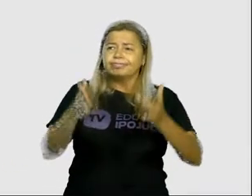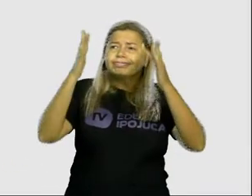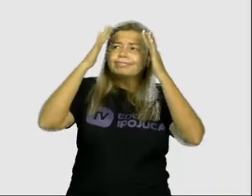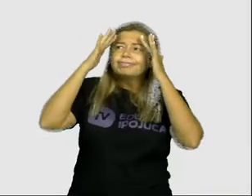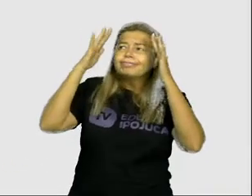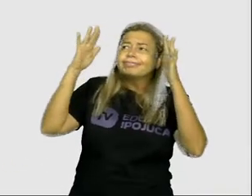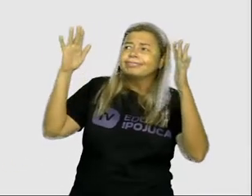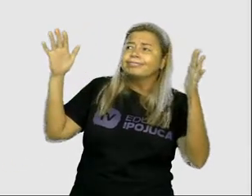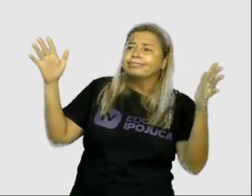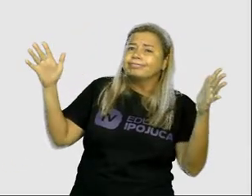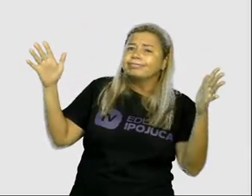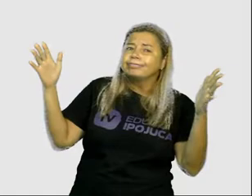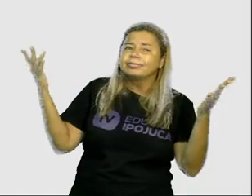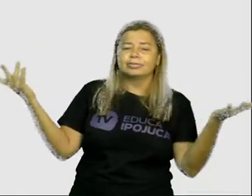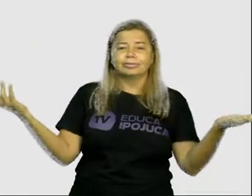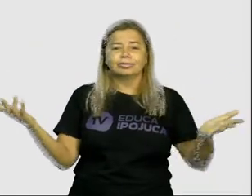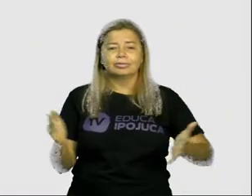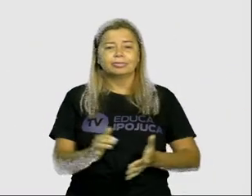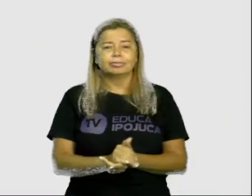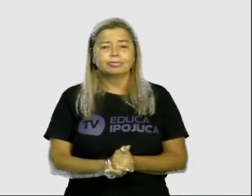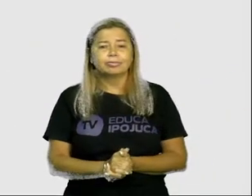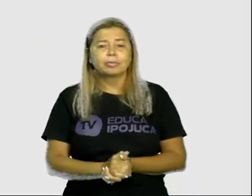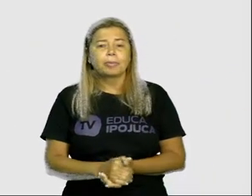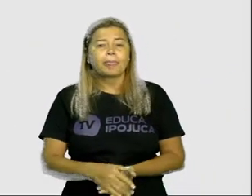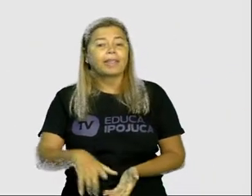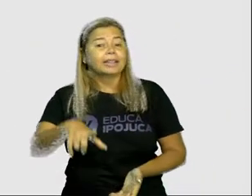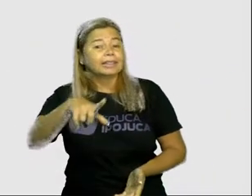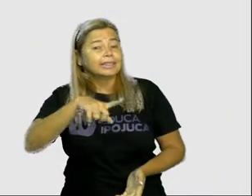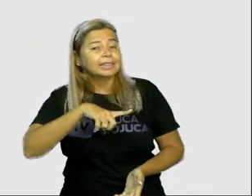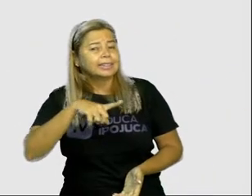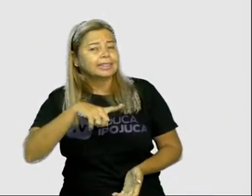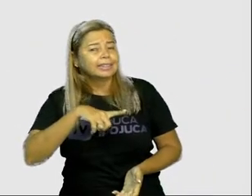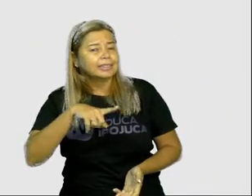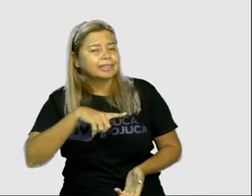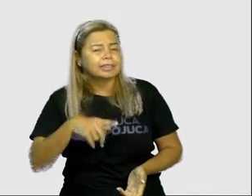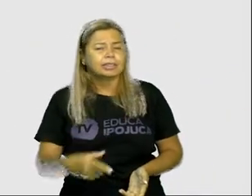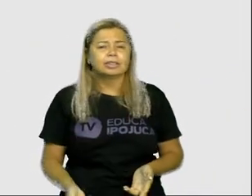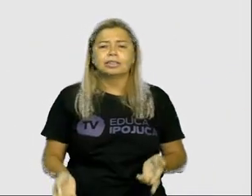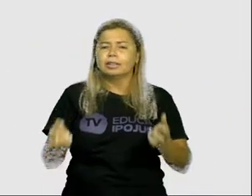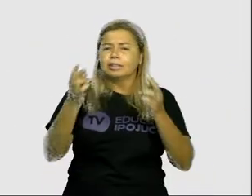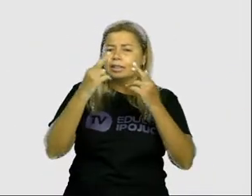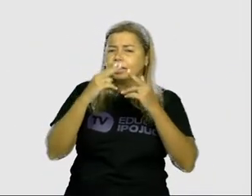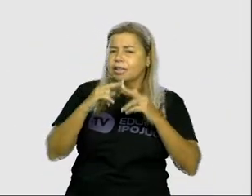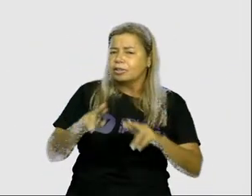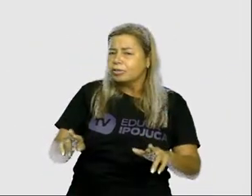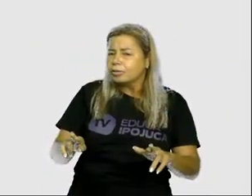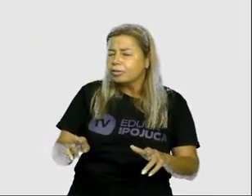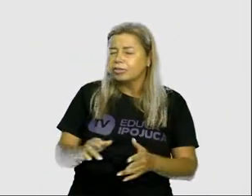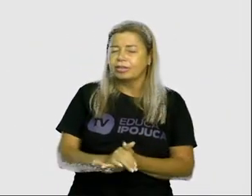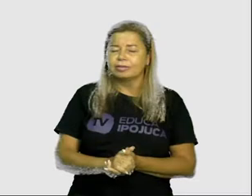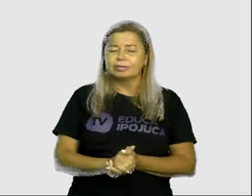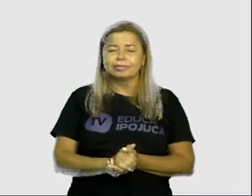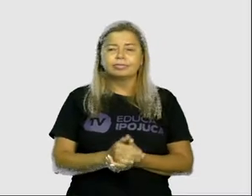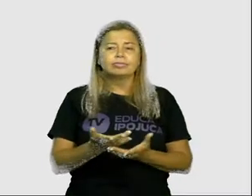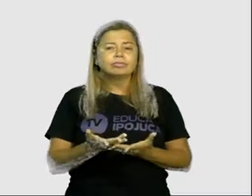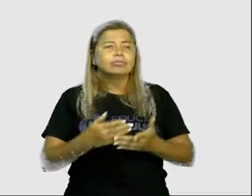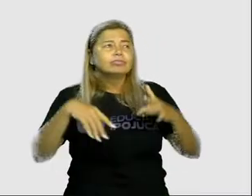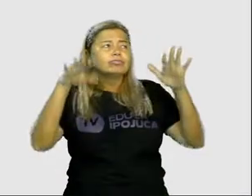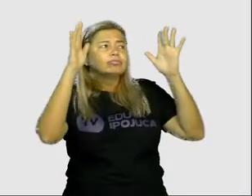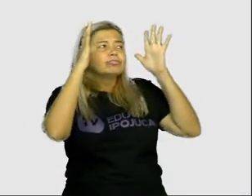não tem. Se já existe um pensamento,